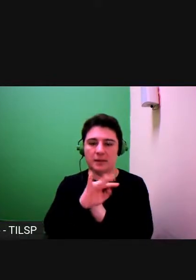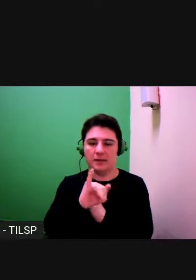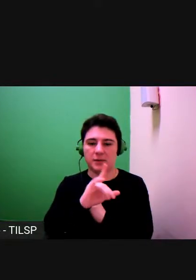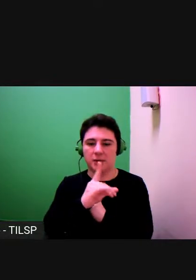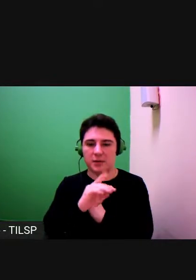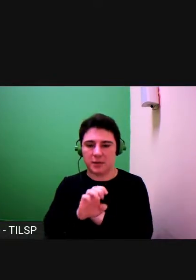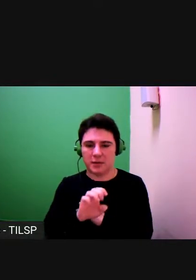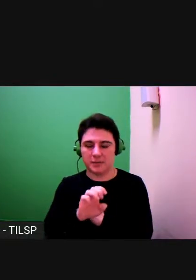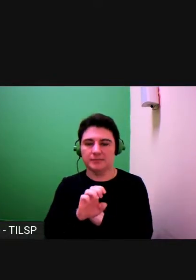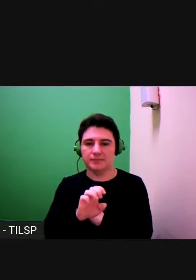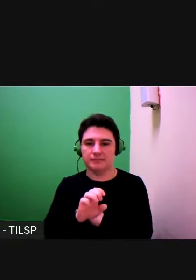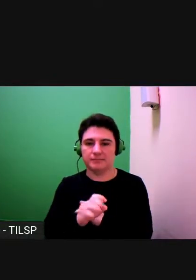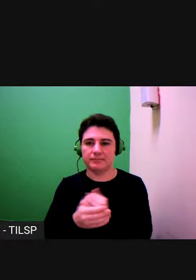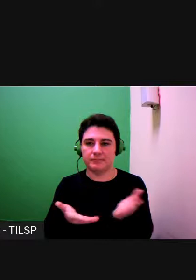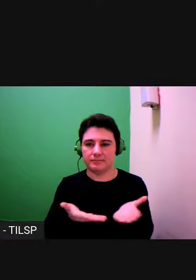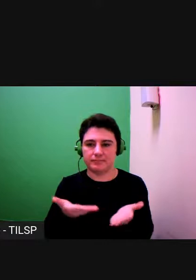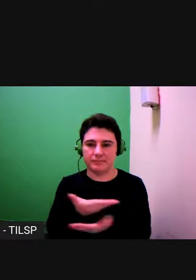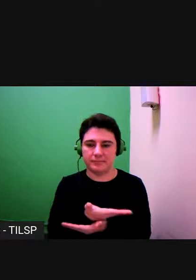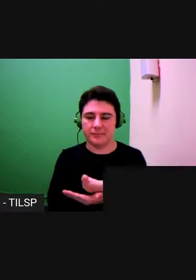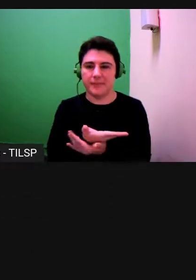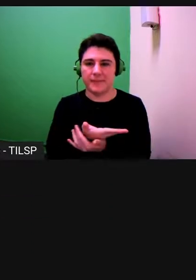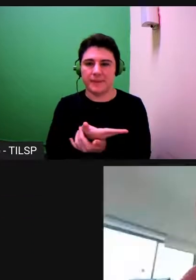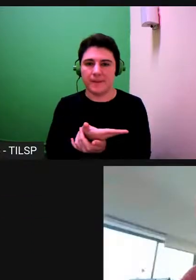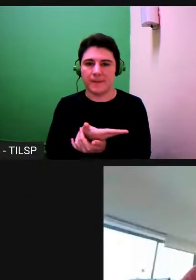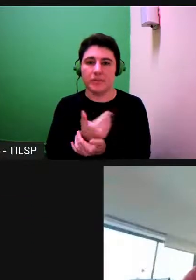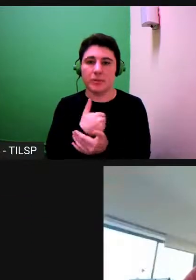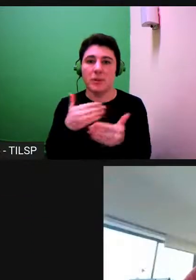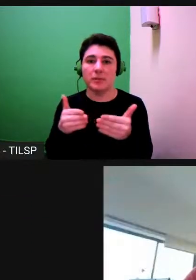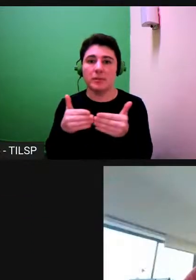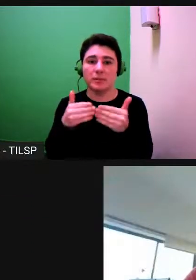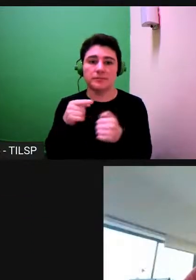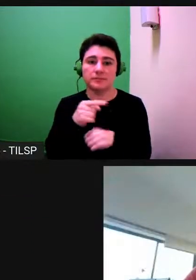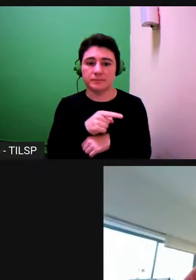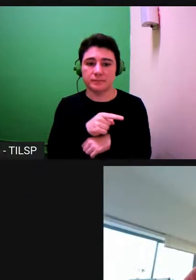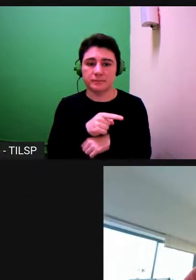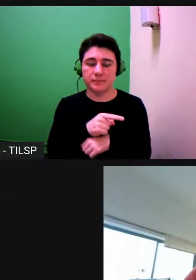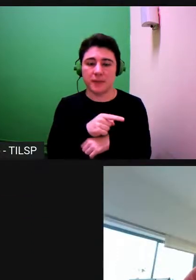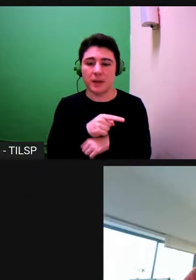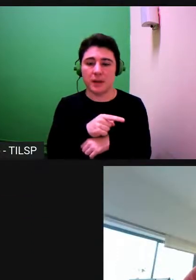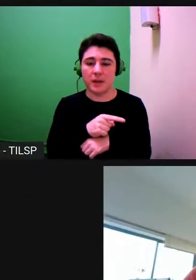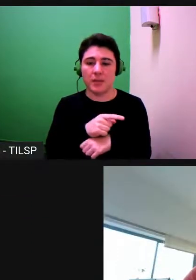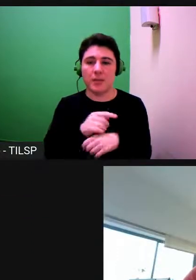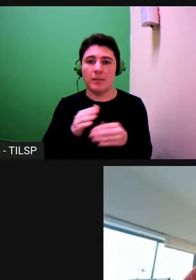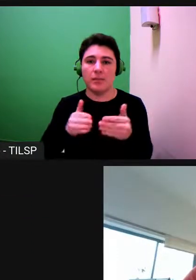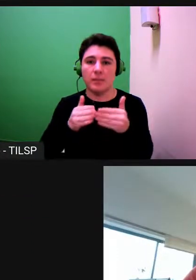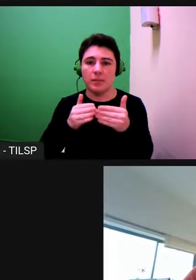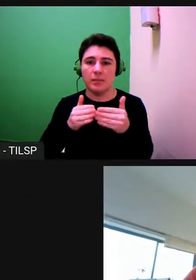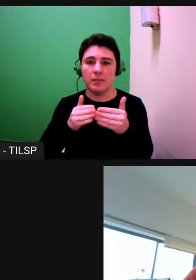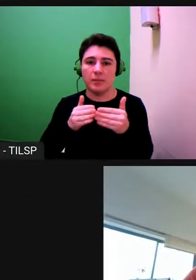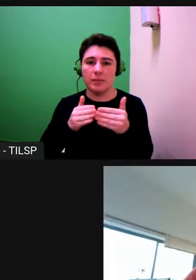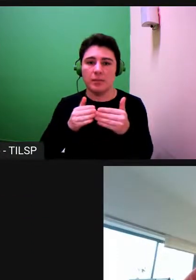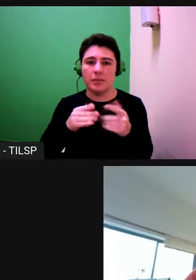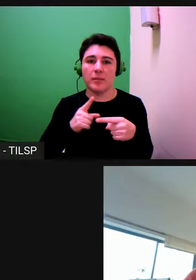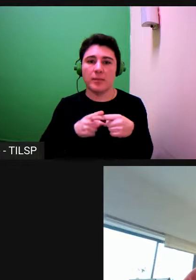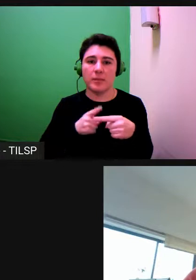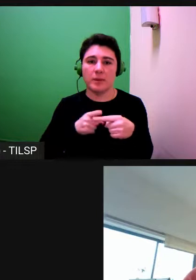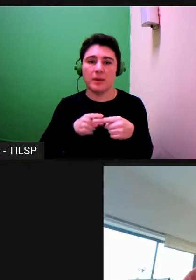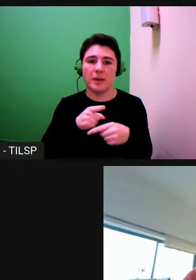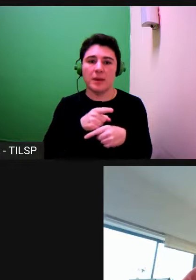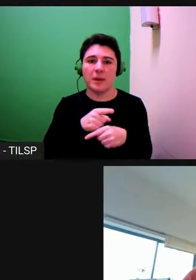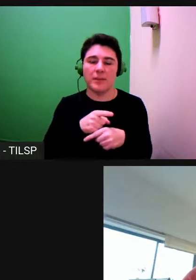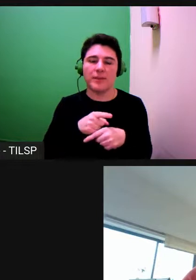que vai e eu vou pedir Matilde a você para poder fazer uma pequena